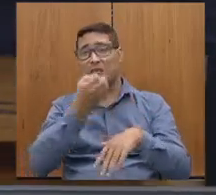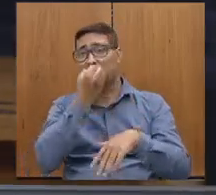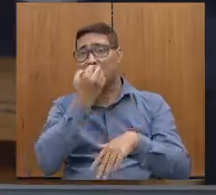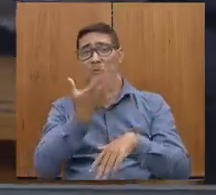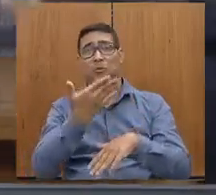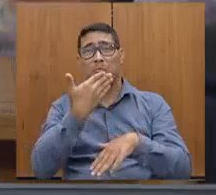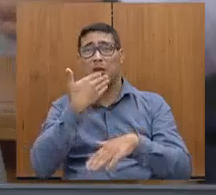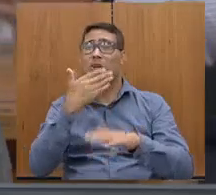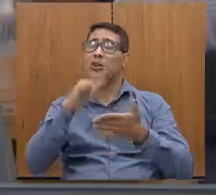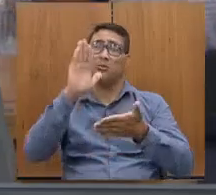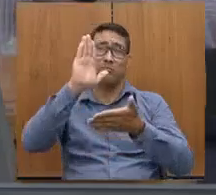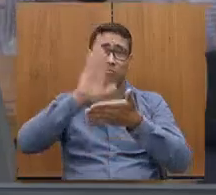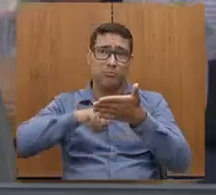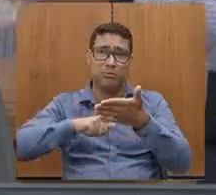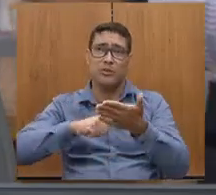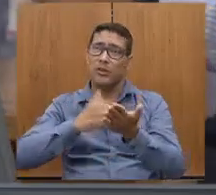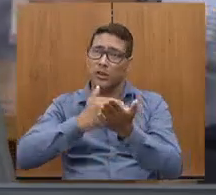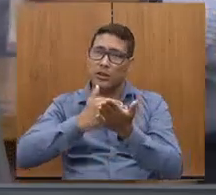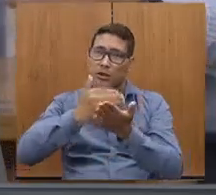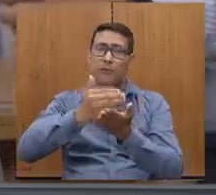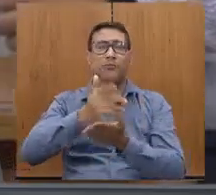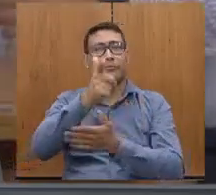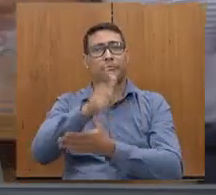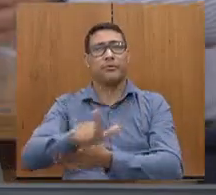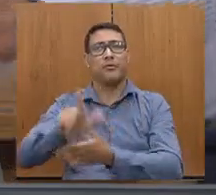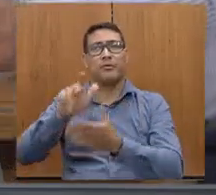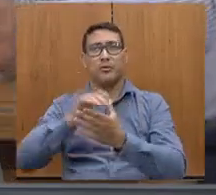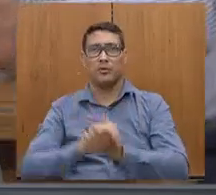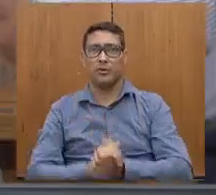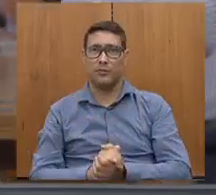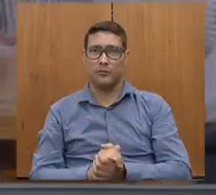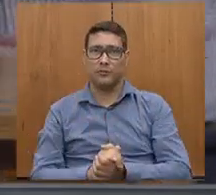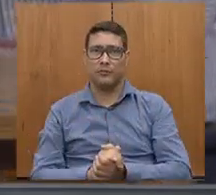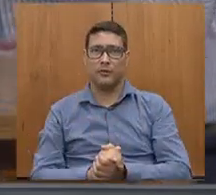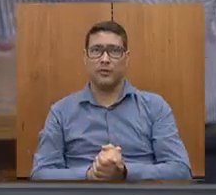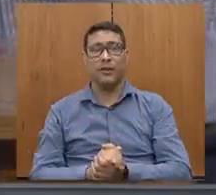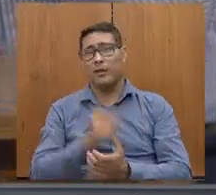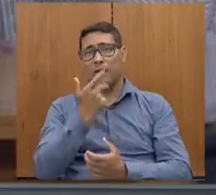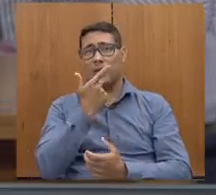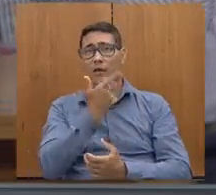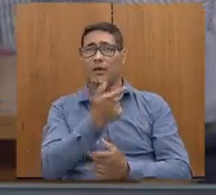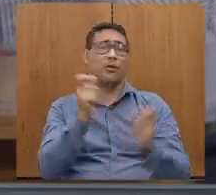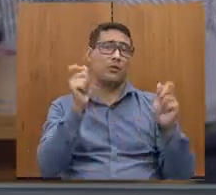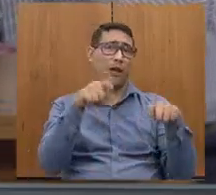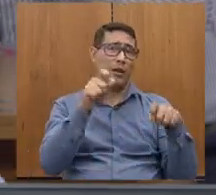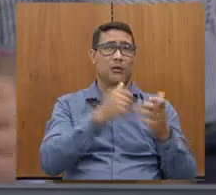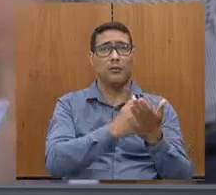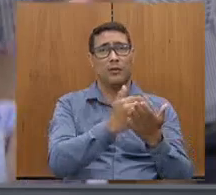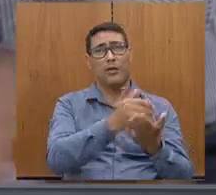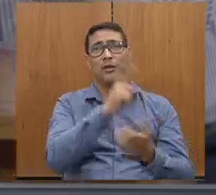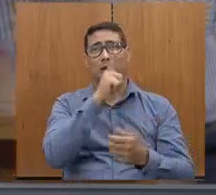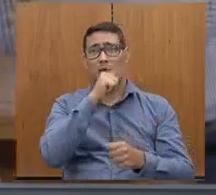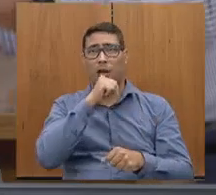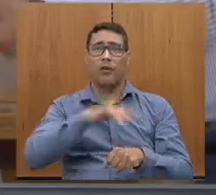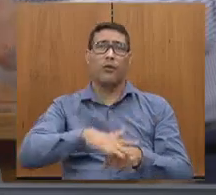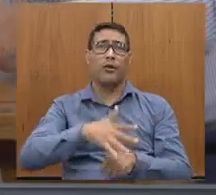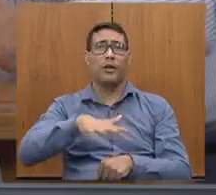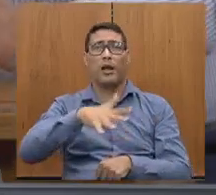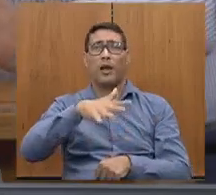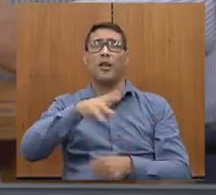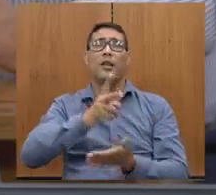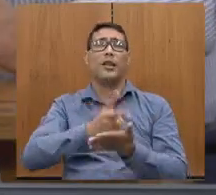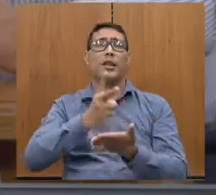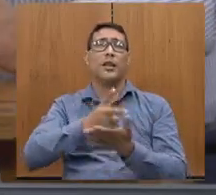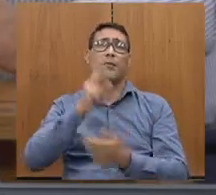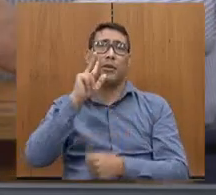logo e recomeçar. É, porque tinha um problema, não vou começar porque a água está alta, porque sempre tinha uma história. E aí